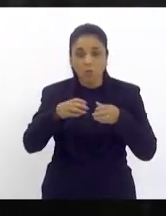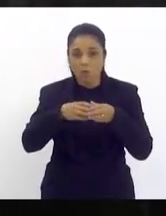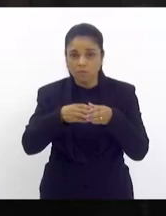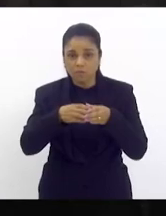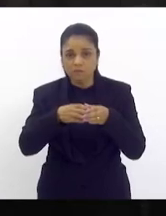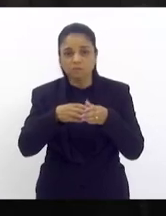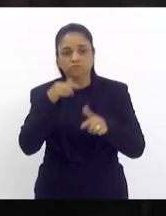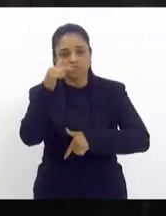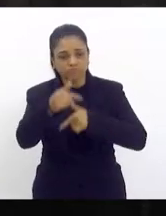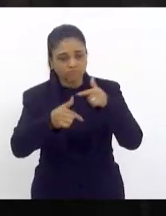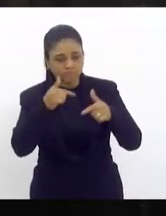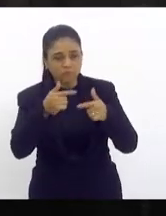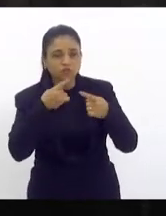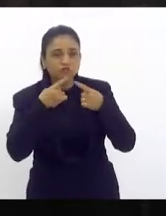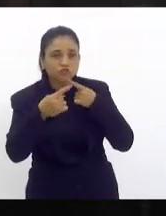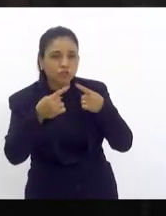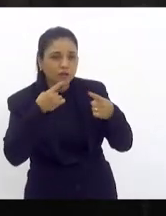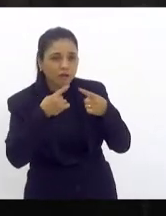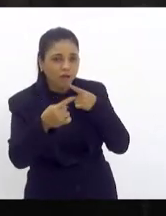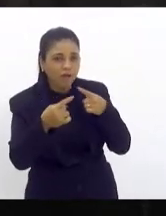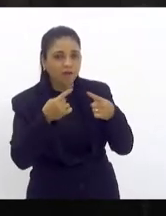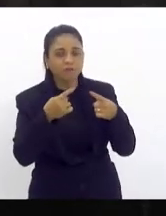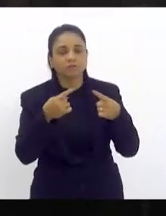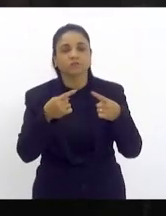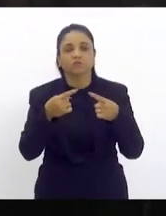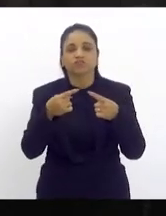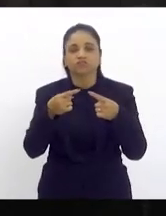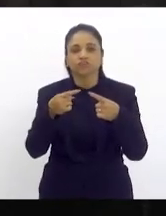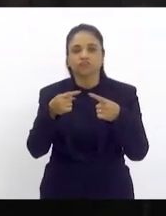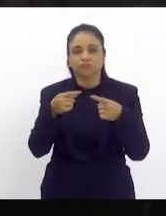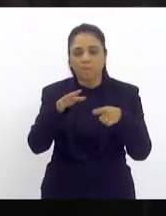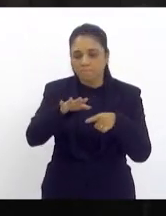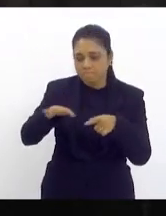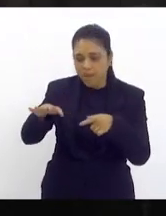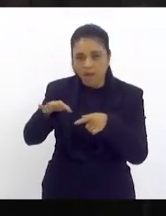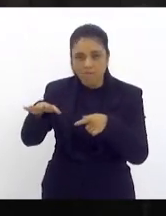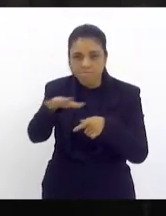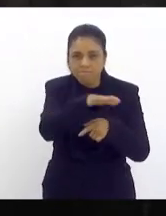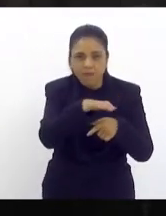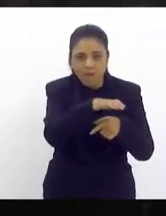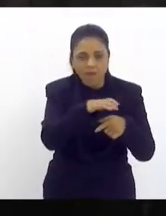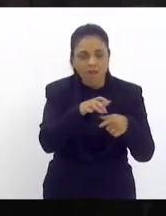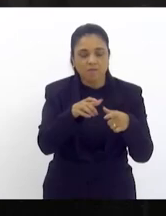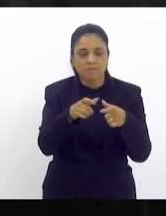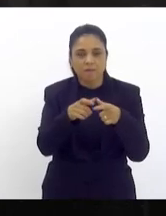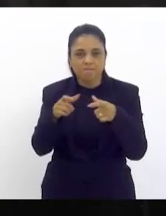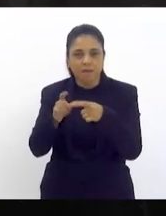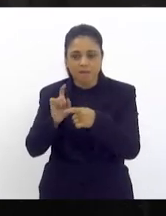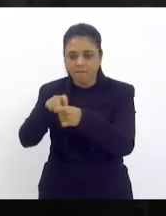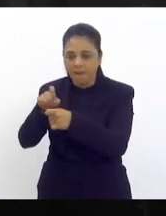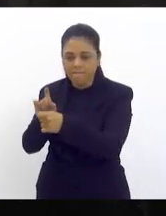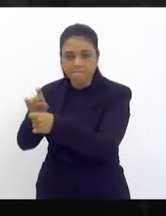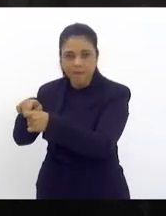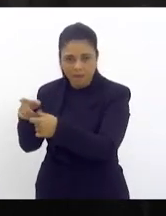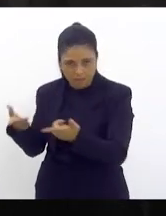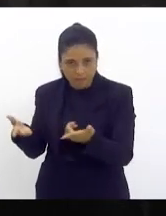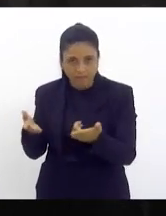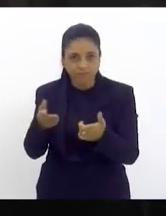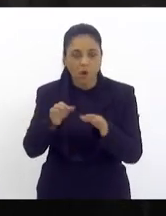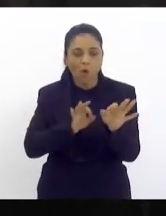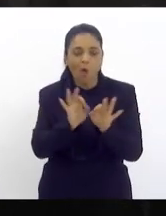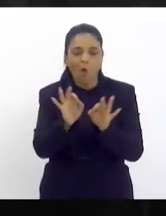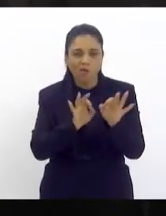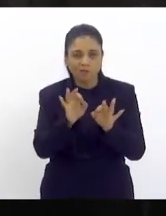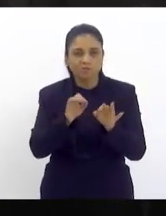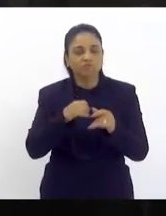serviço do diálogo com esses com esses setores porque esses setores são fundamentais para a nossa organização agradeço